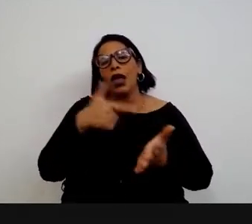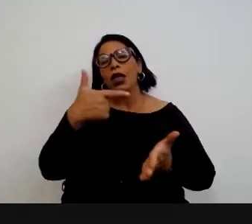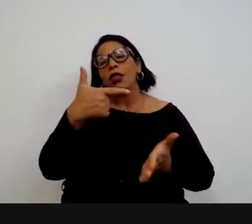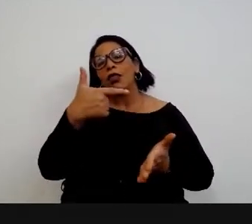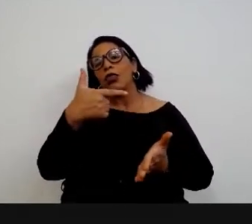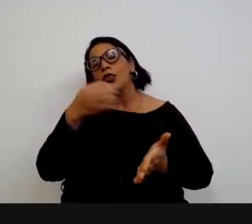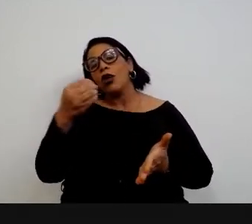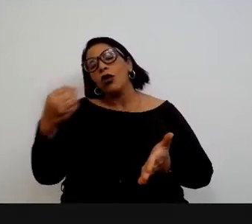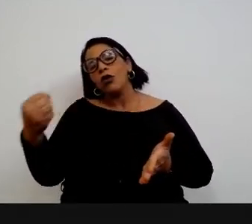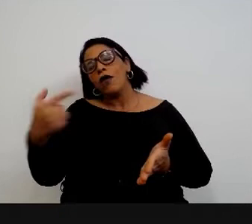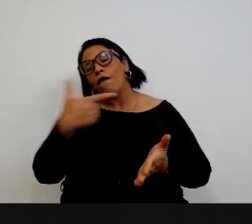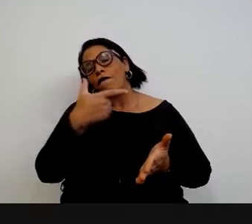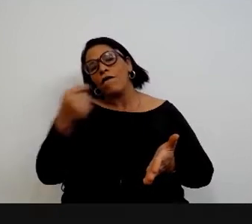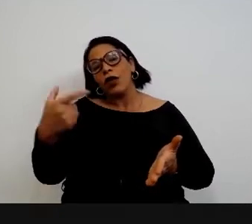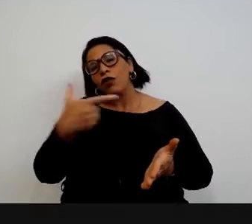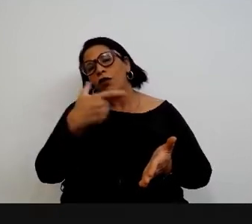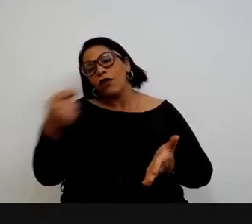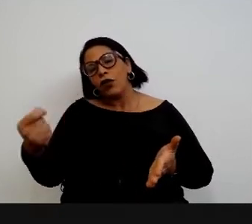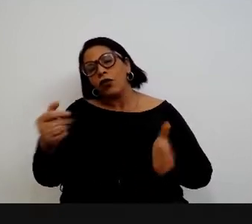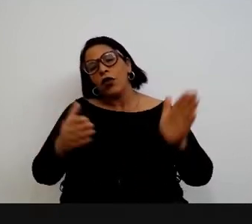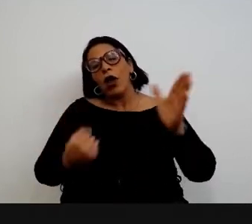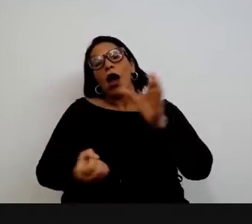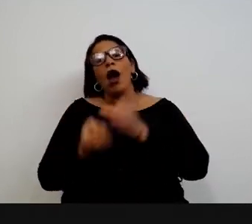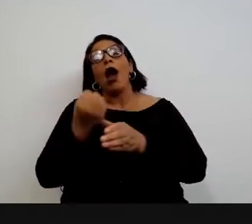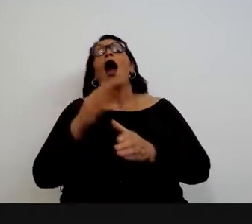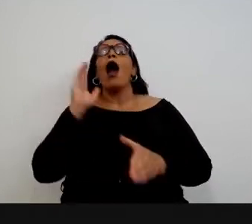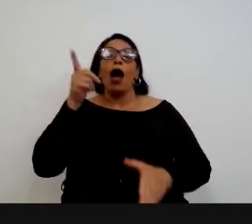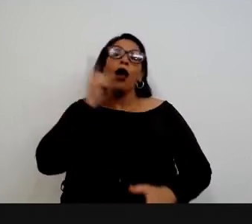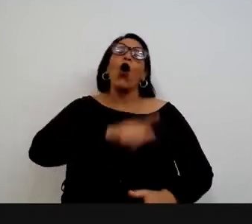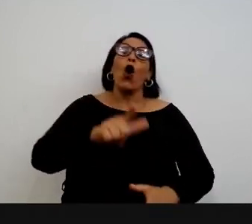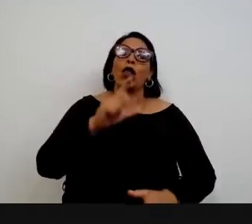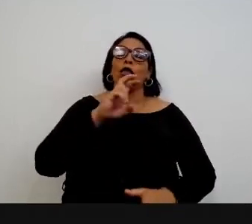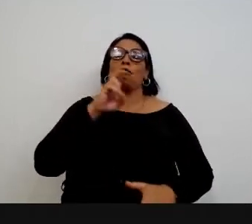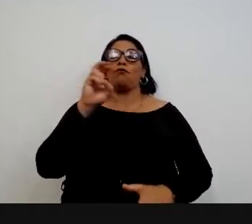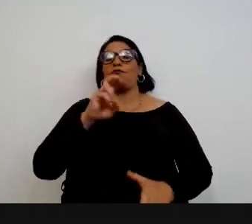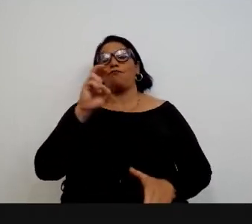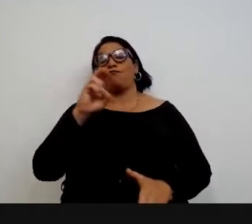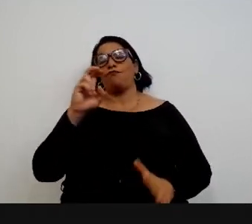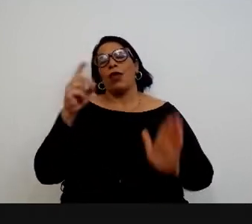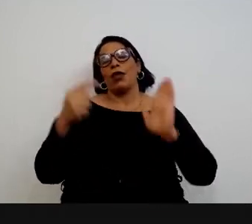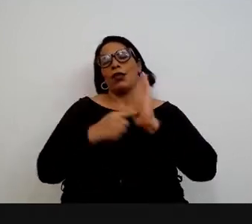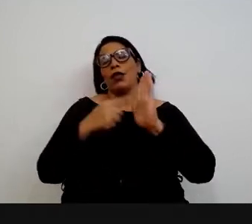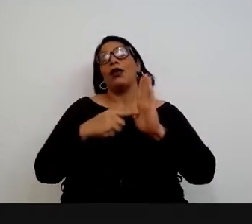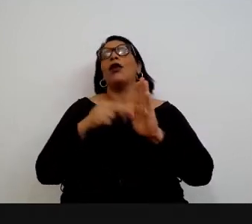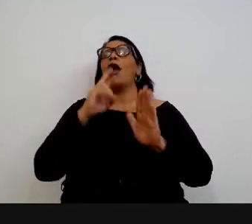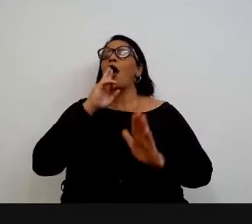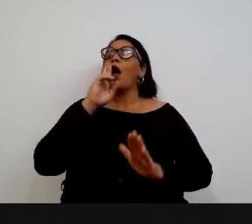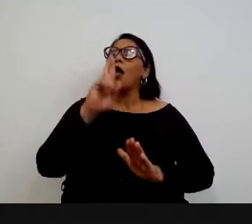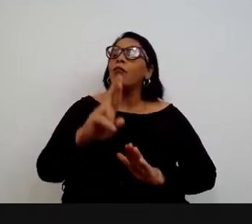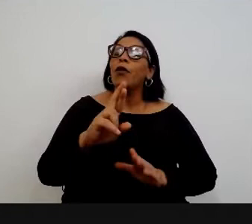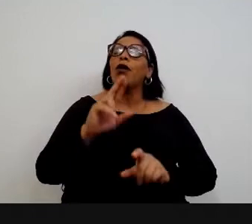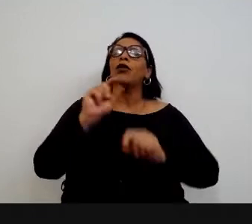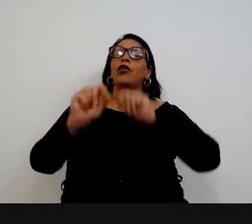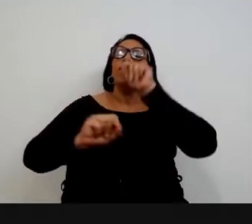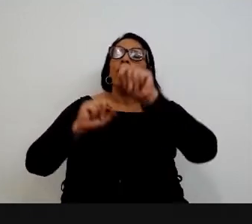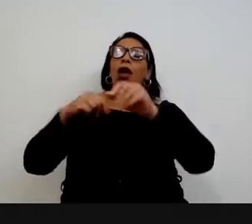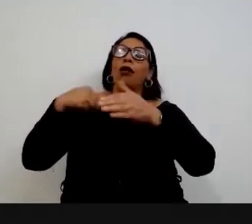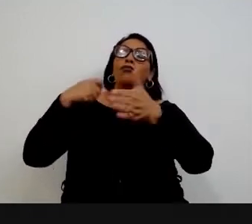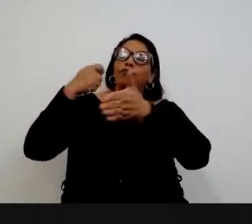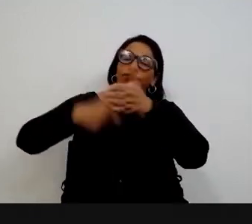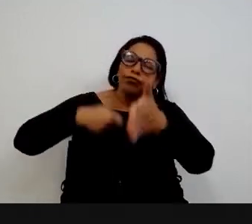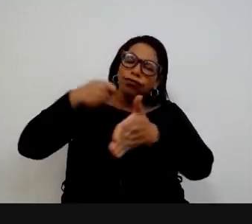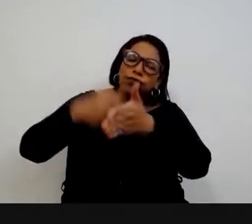fomos aí brindados com o nível 5, que é resultado de muito trabalho, é resultado da